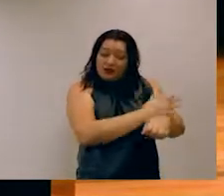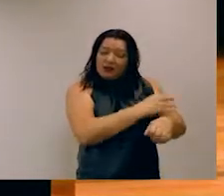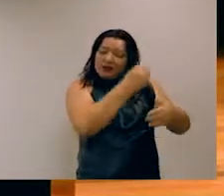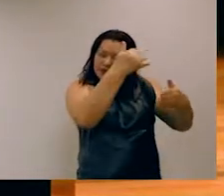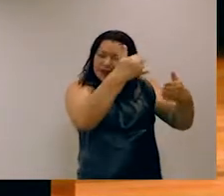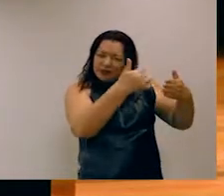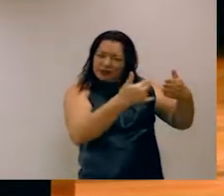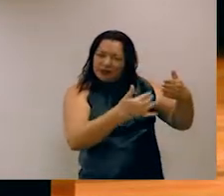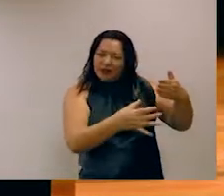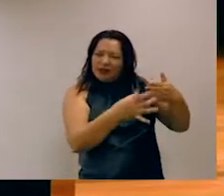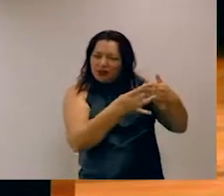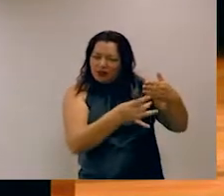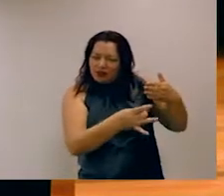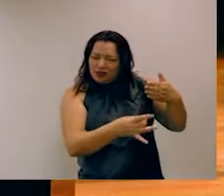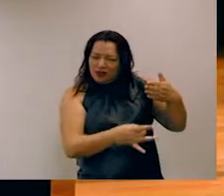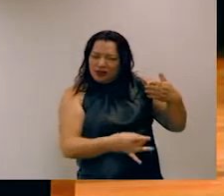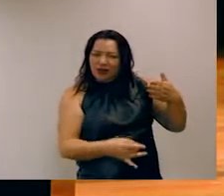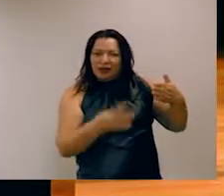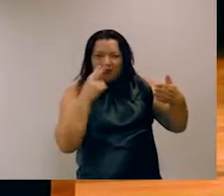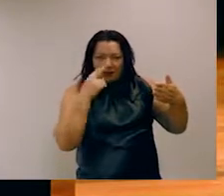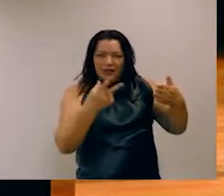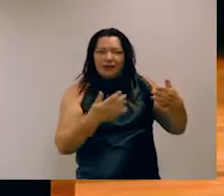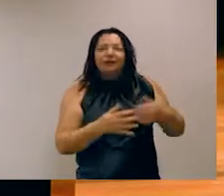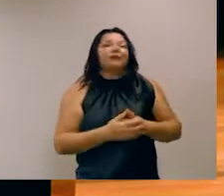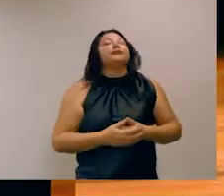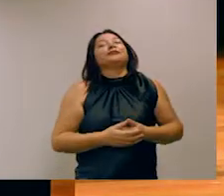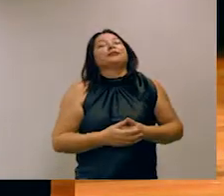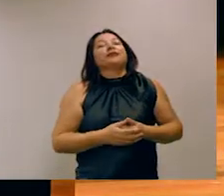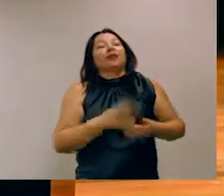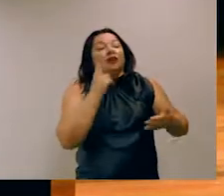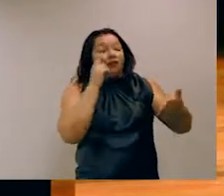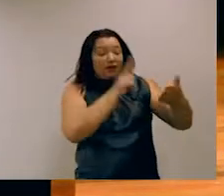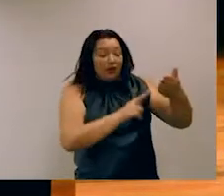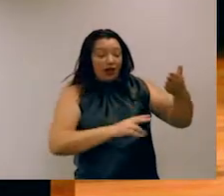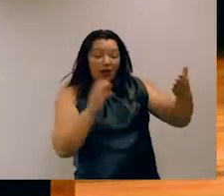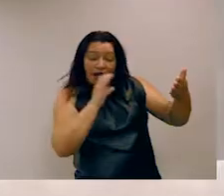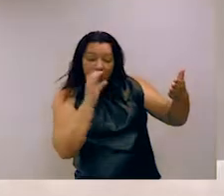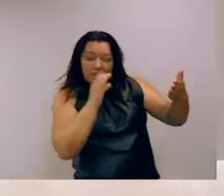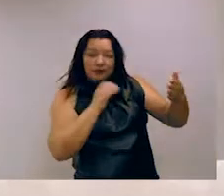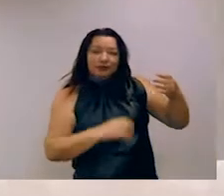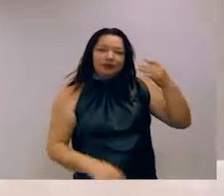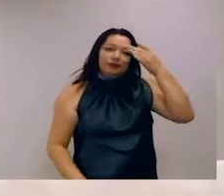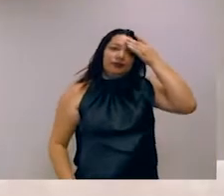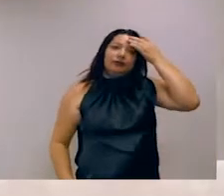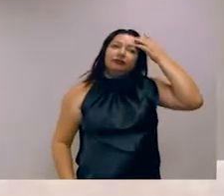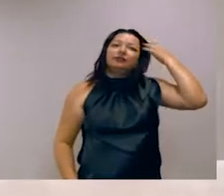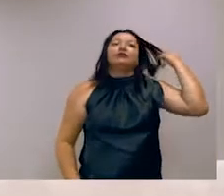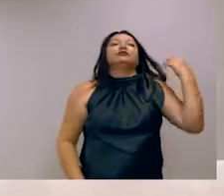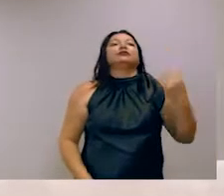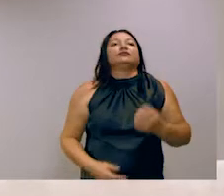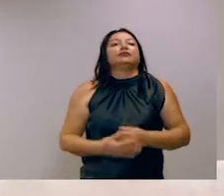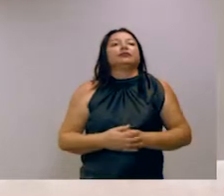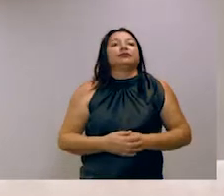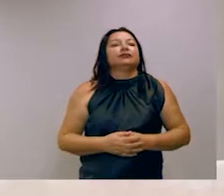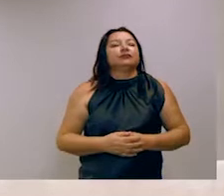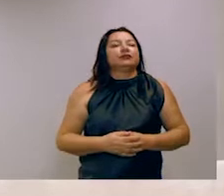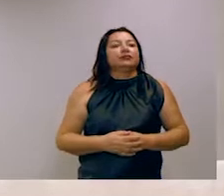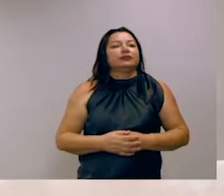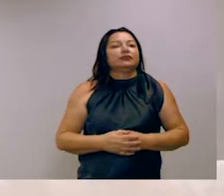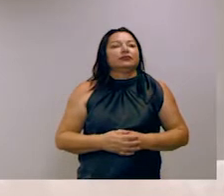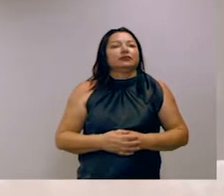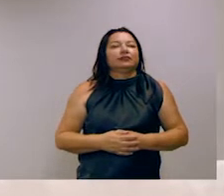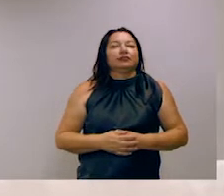para vocês derem uma ideia da complexidade. Então vou ler aqui rapidamente. Peço desculpa aos tradutores se não conseguiram acompanhar. Então